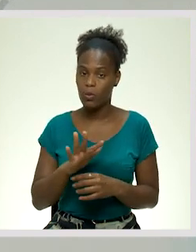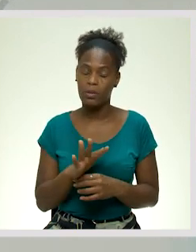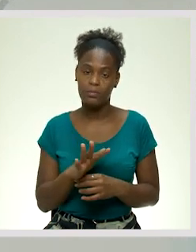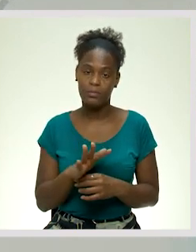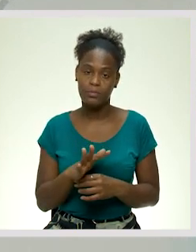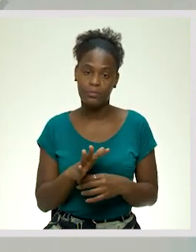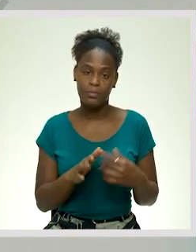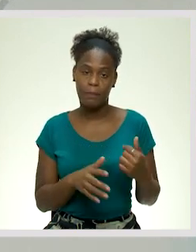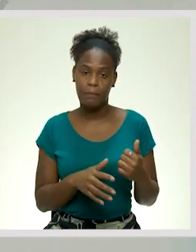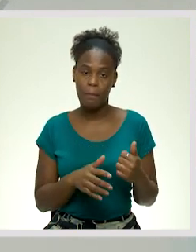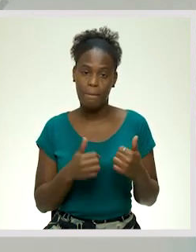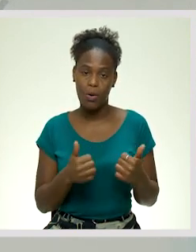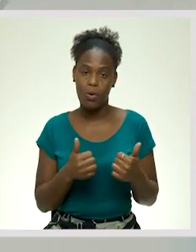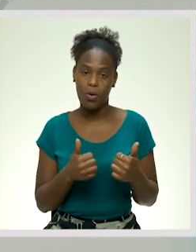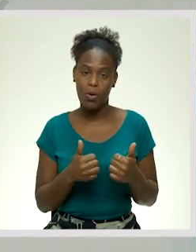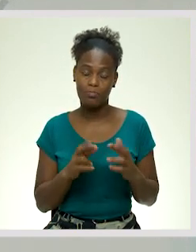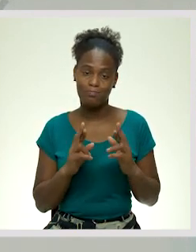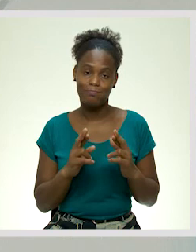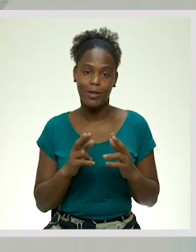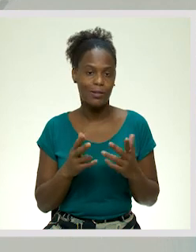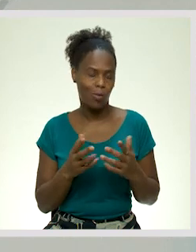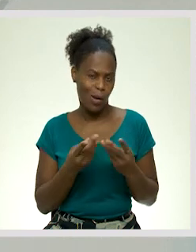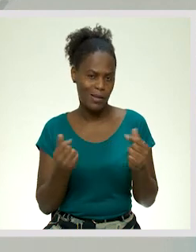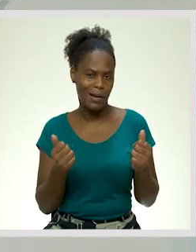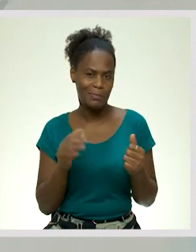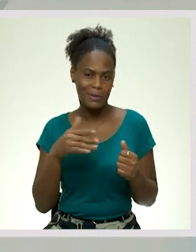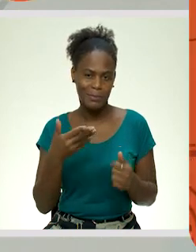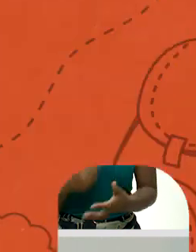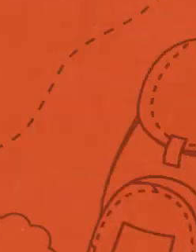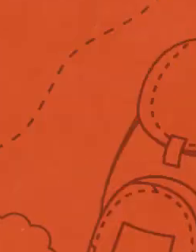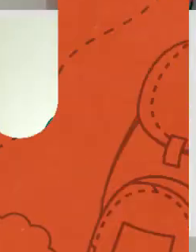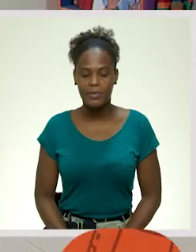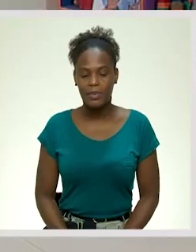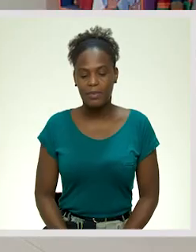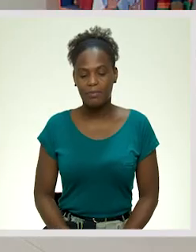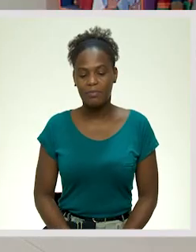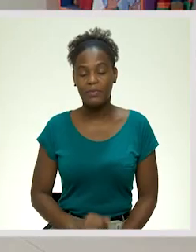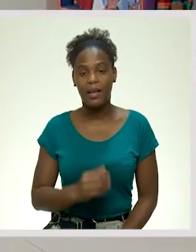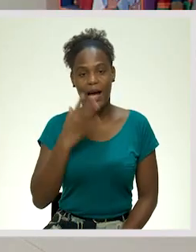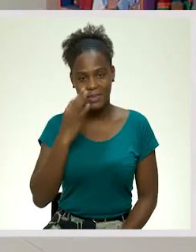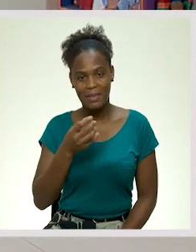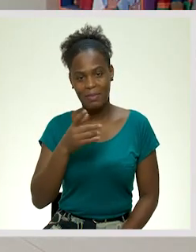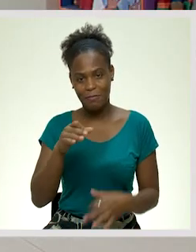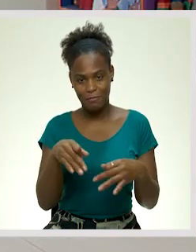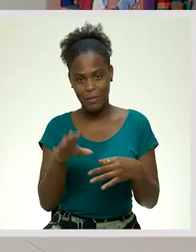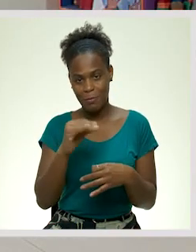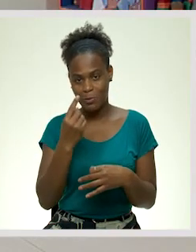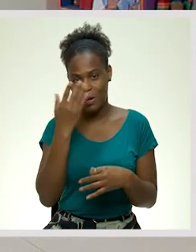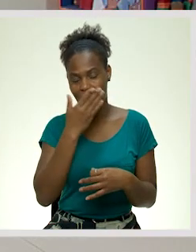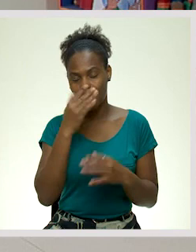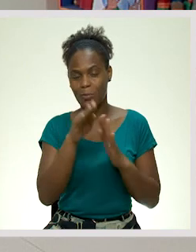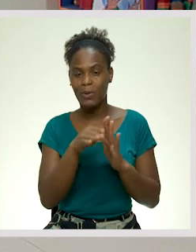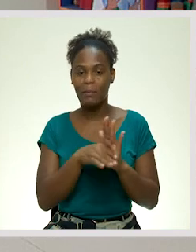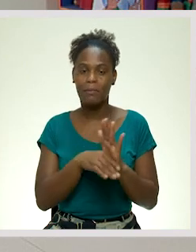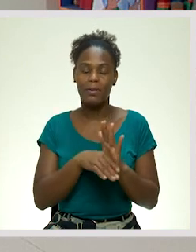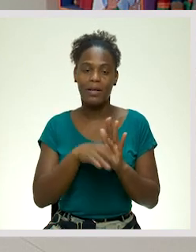de boa fé e boa qualidade, sobretudo. Terminamos, assim, mais uma aula do